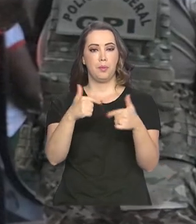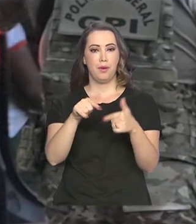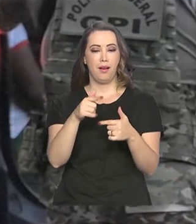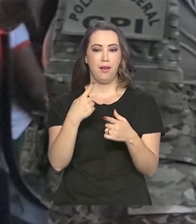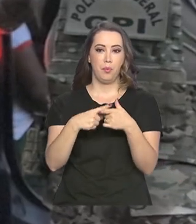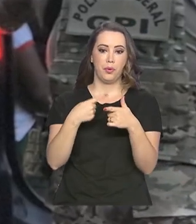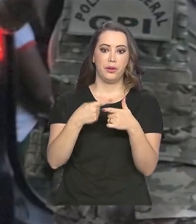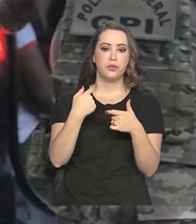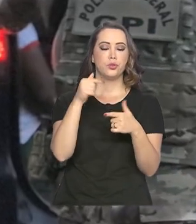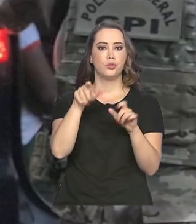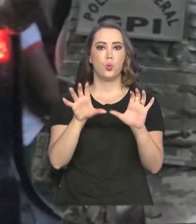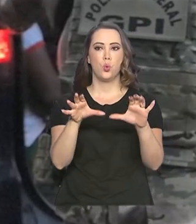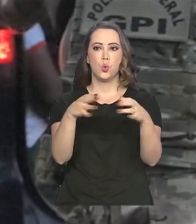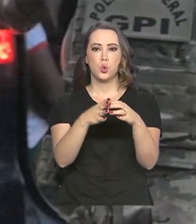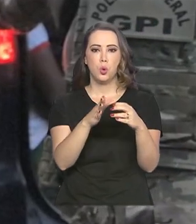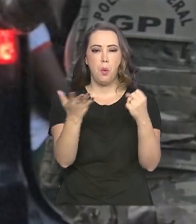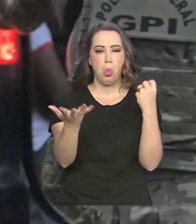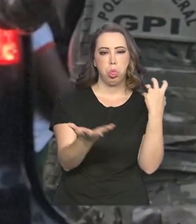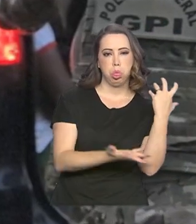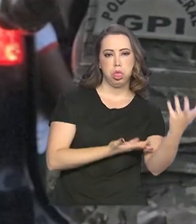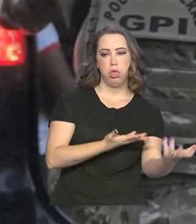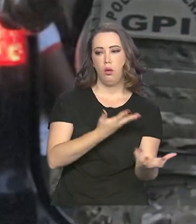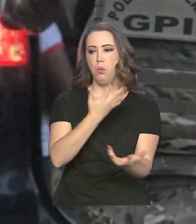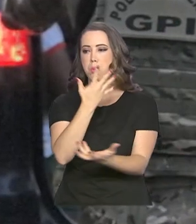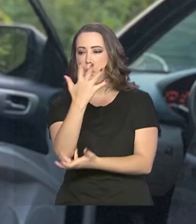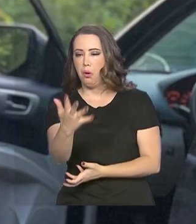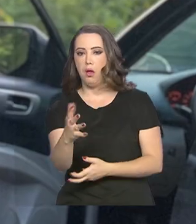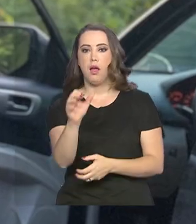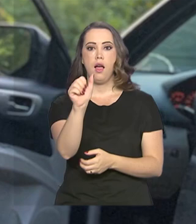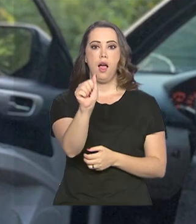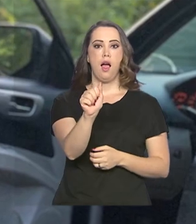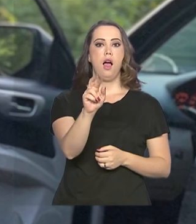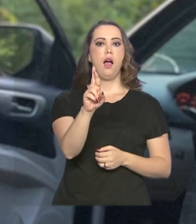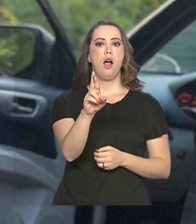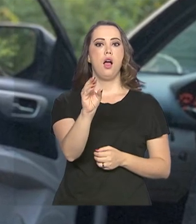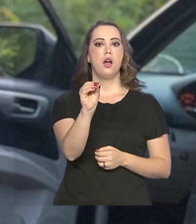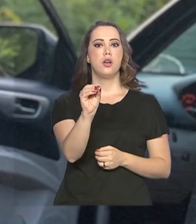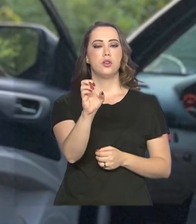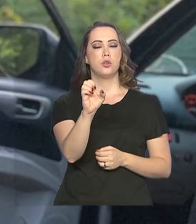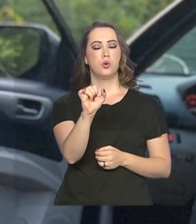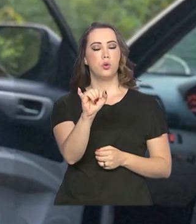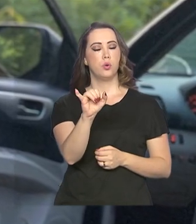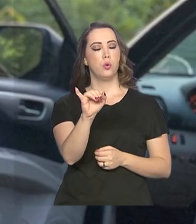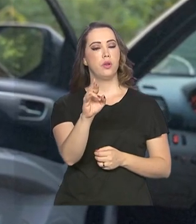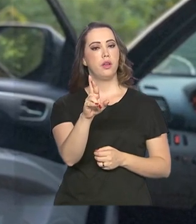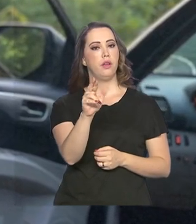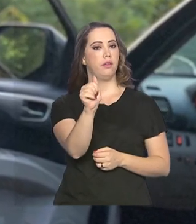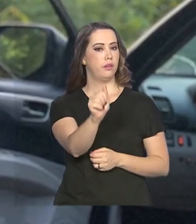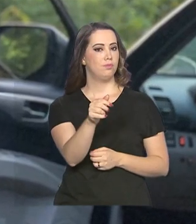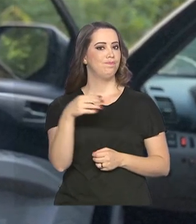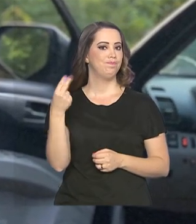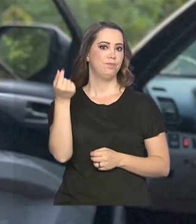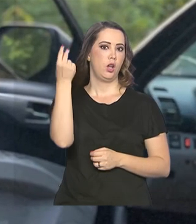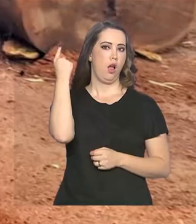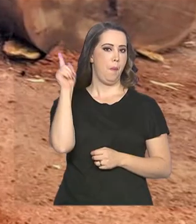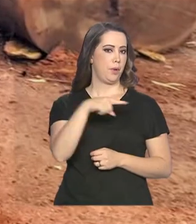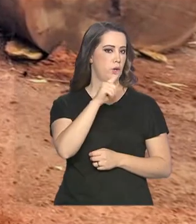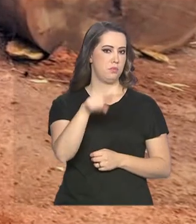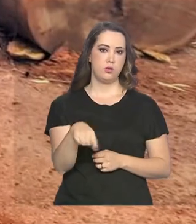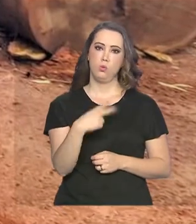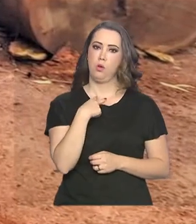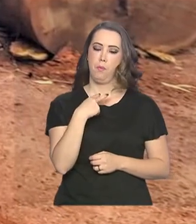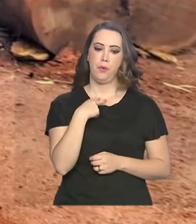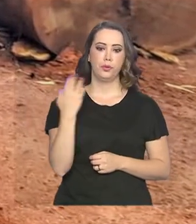ilegal de arueira. Essa espécie tem o corte proibido em floresta nativa desde 1991. A investigação